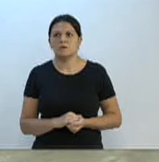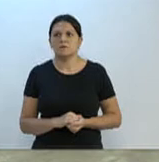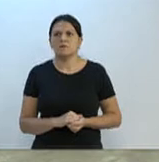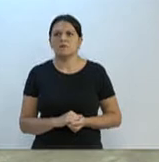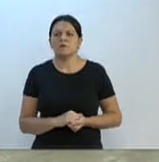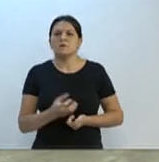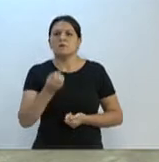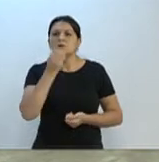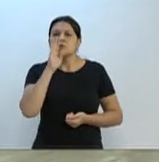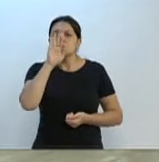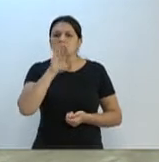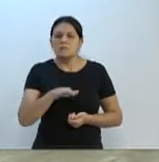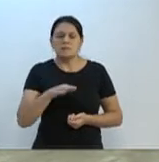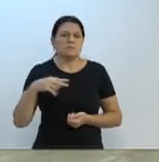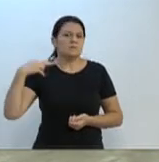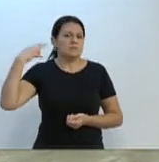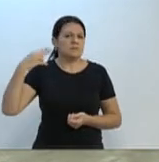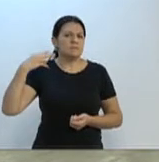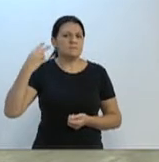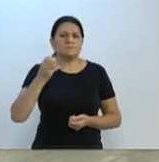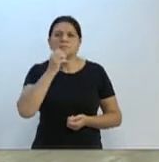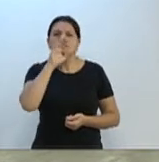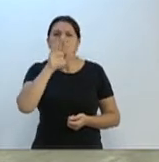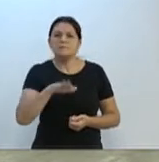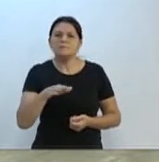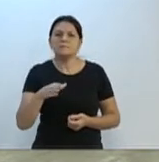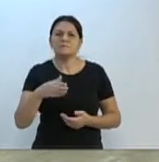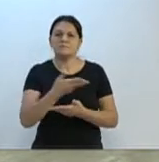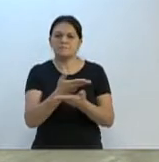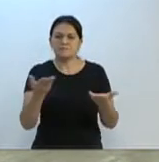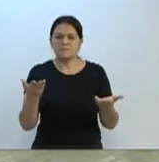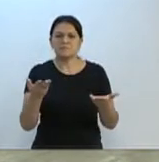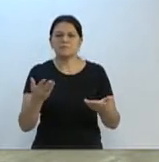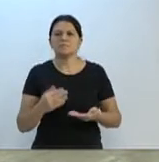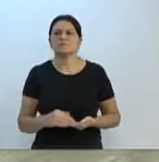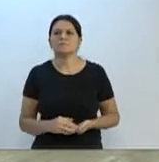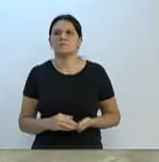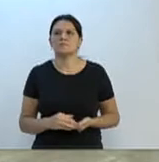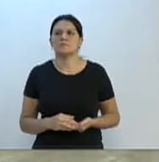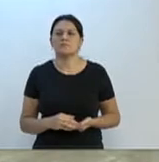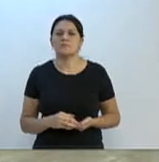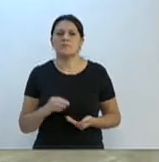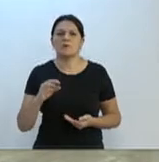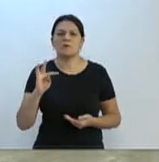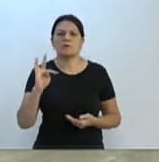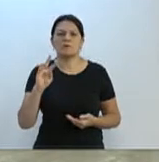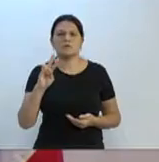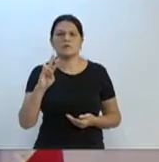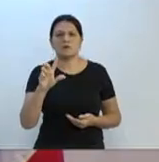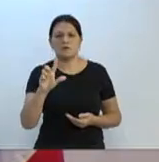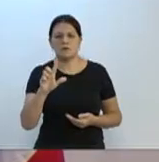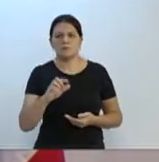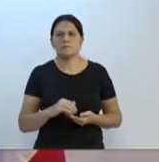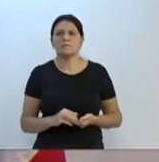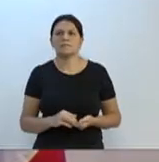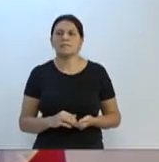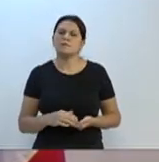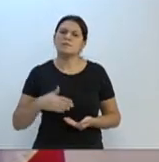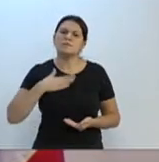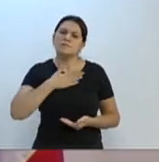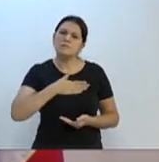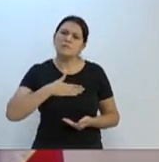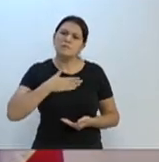Boa tarde, senhores vereadores, boa tarde, público que nos acompanha através da TVL. Eu gostaria